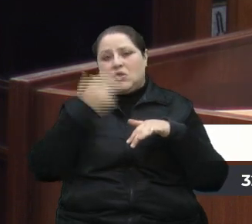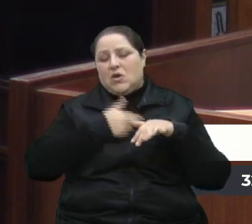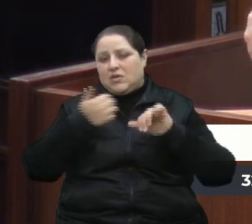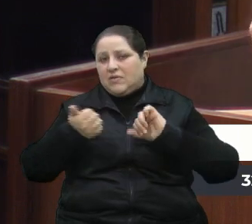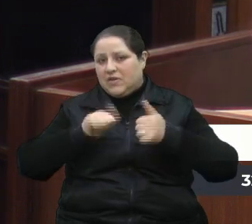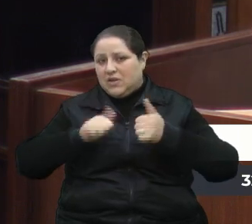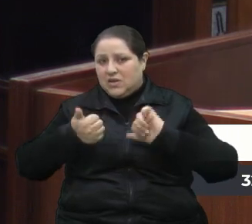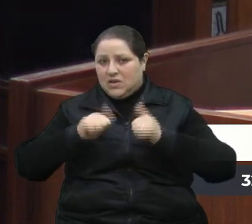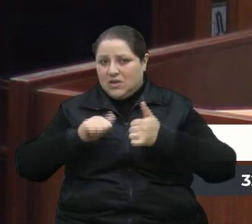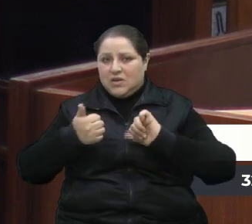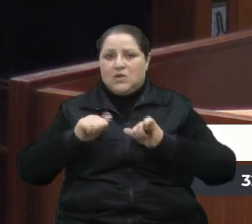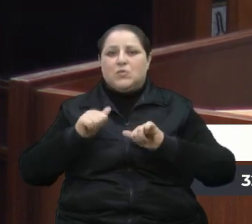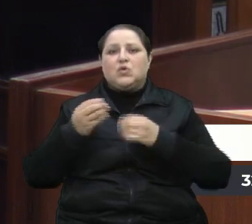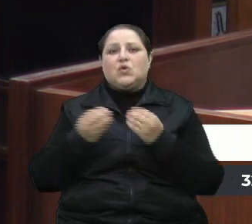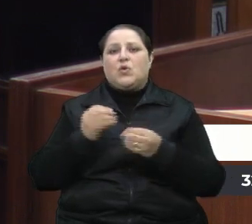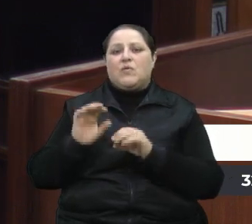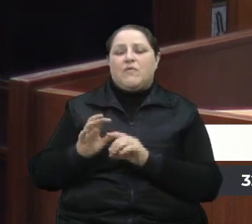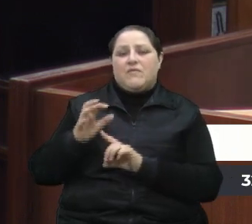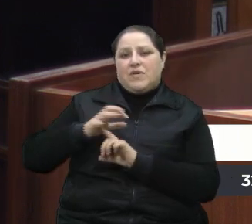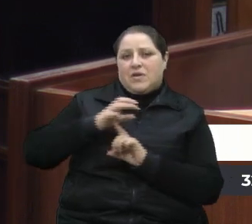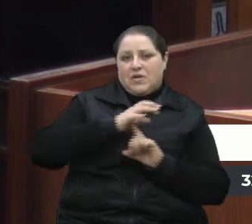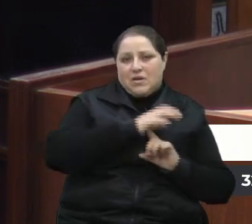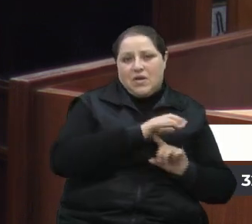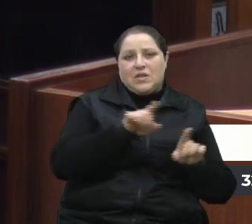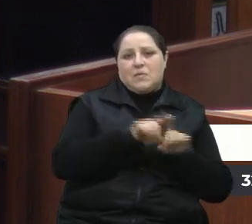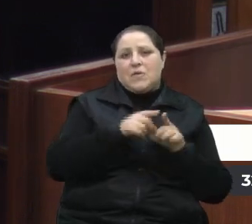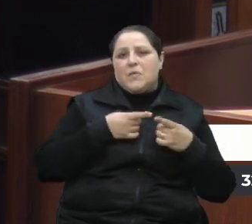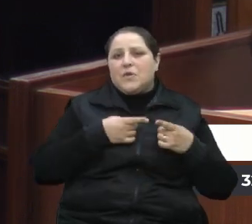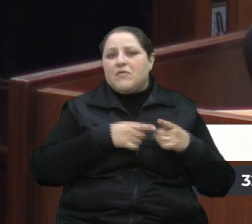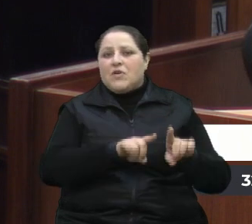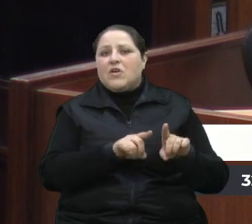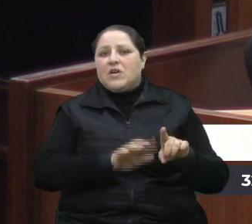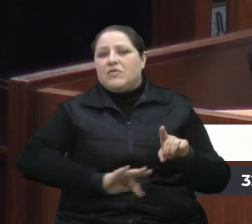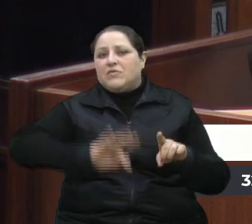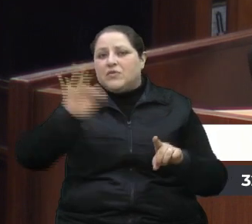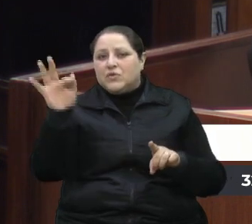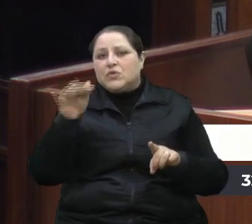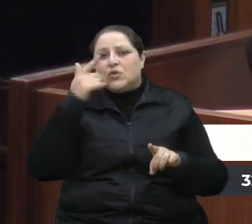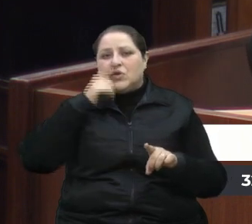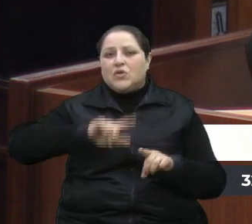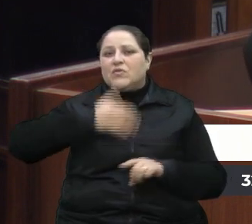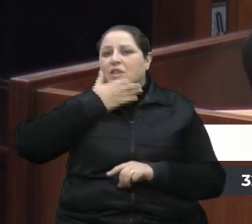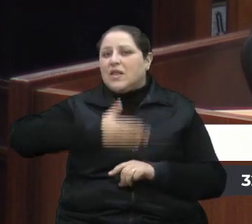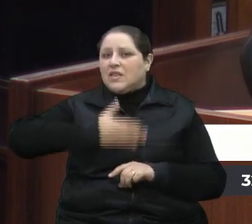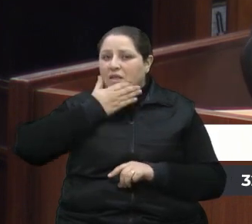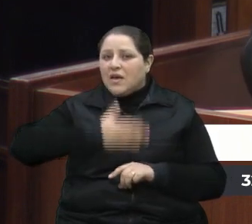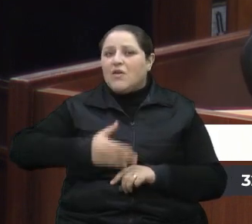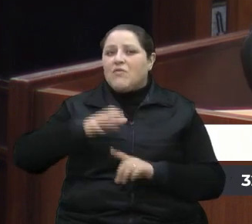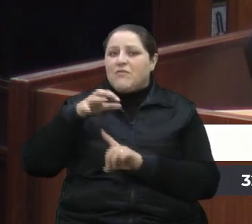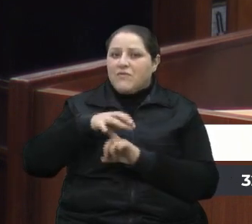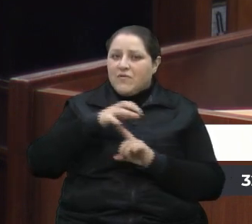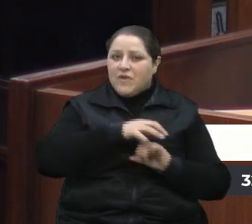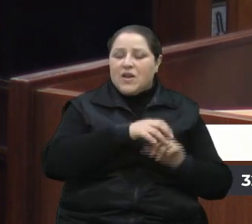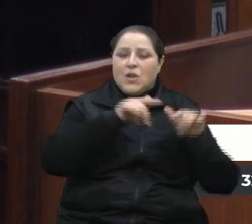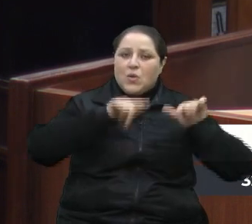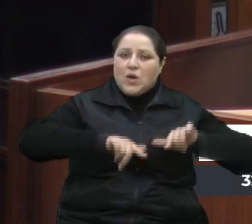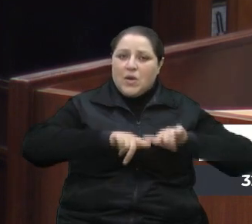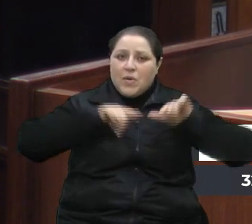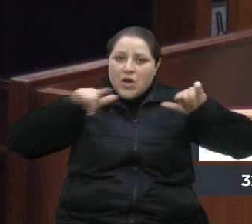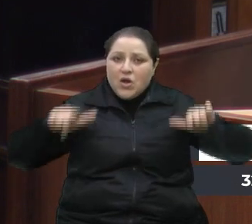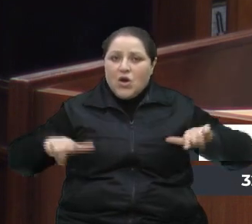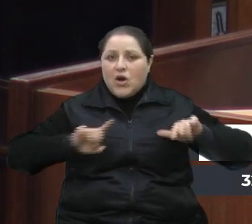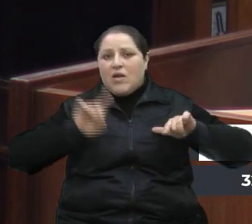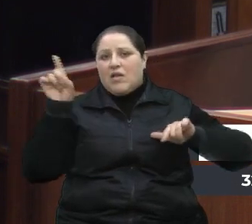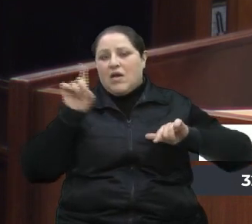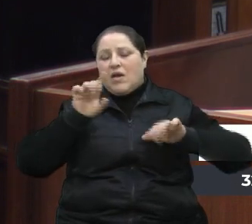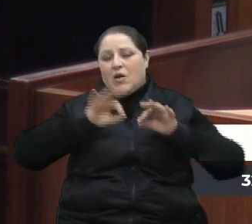como foi esta feira e já provocar para que se ocorra a Feira de Natal e também um espaço mais amplo nos pavilhões